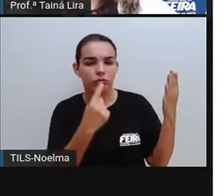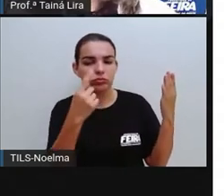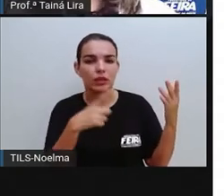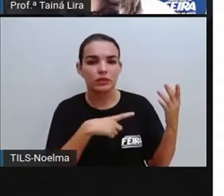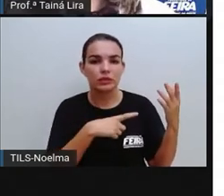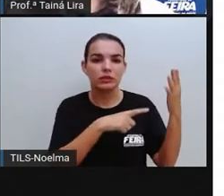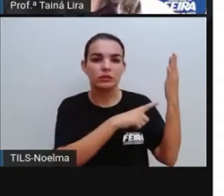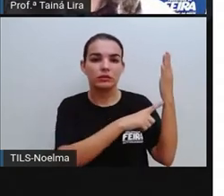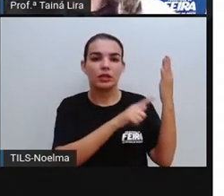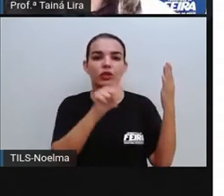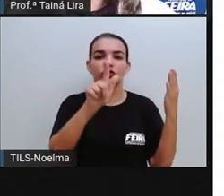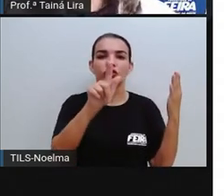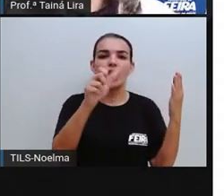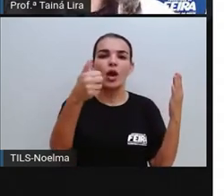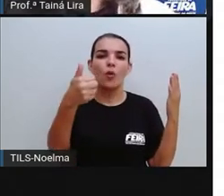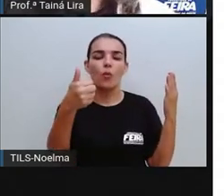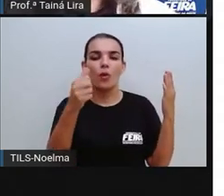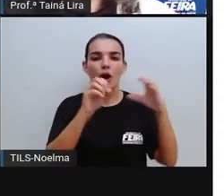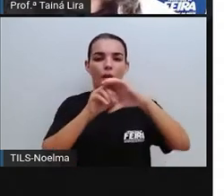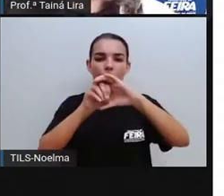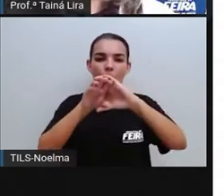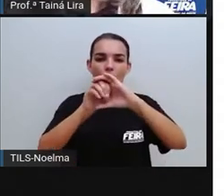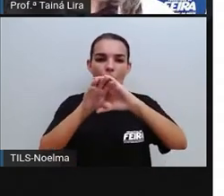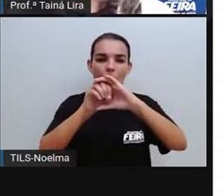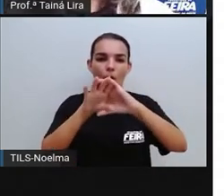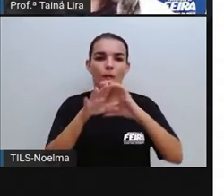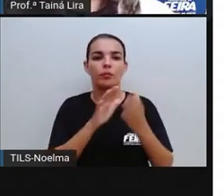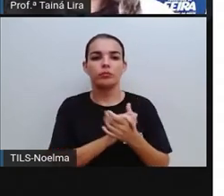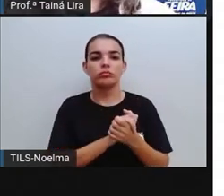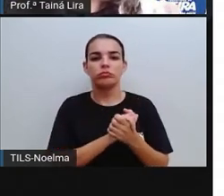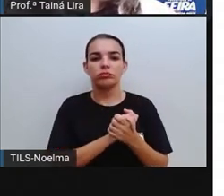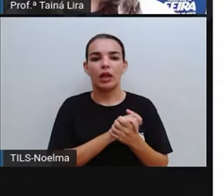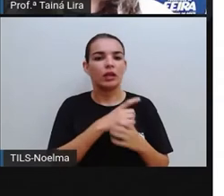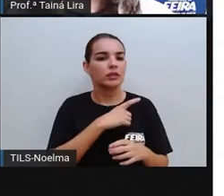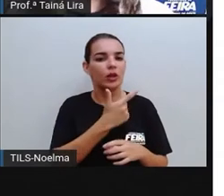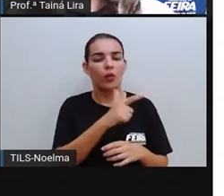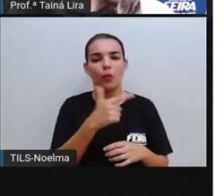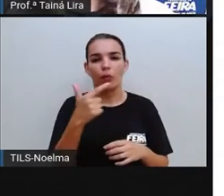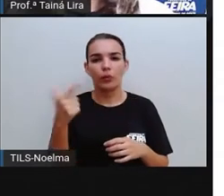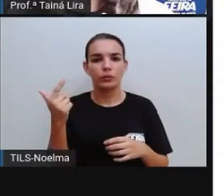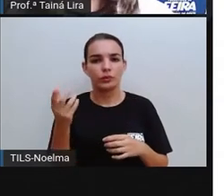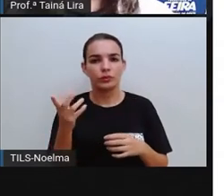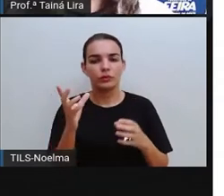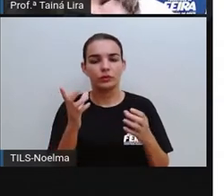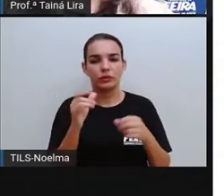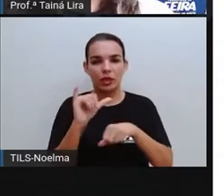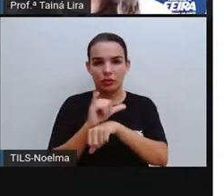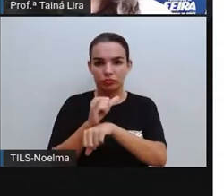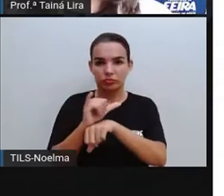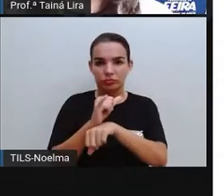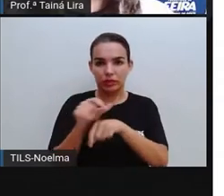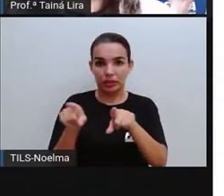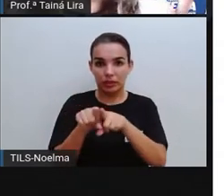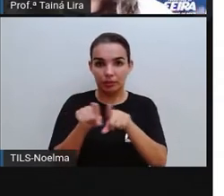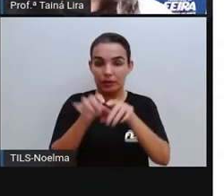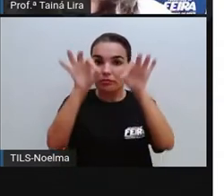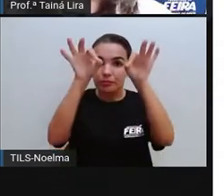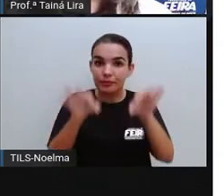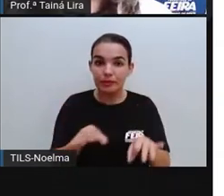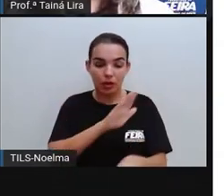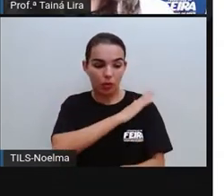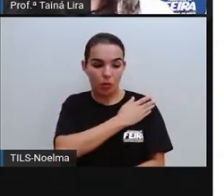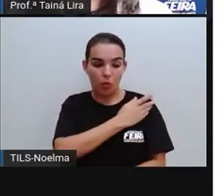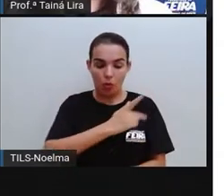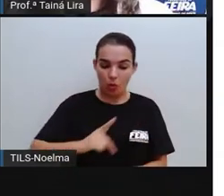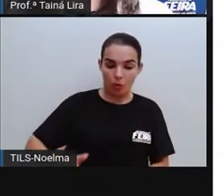gente tem o G1, a gente tem outros canais aí, até mesmo oficiais aí do governo,